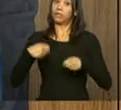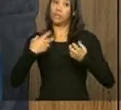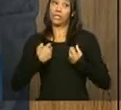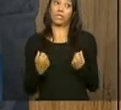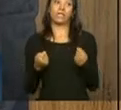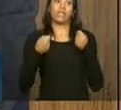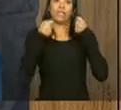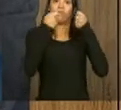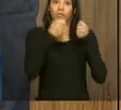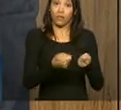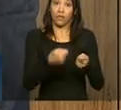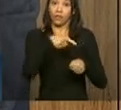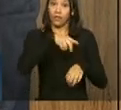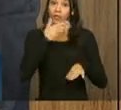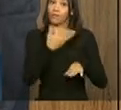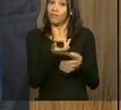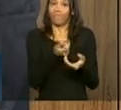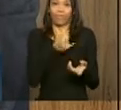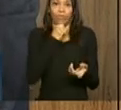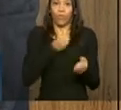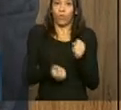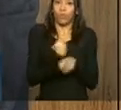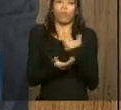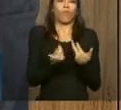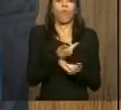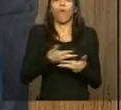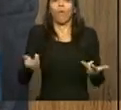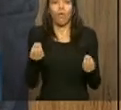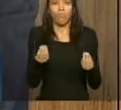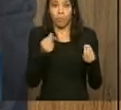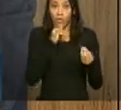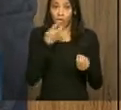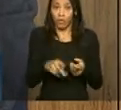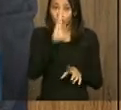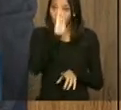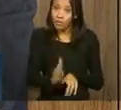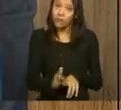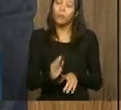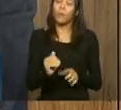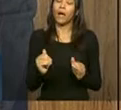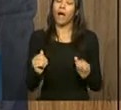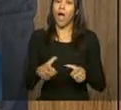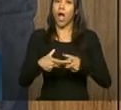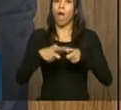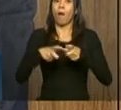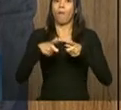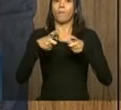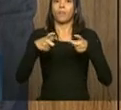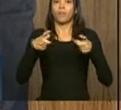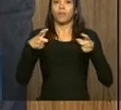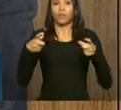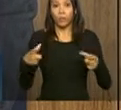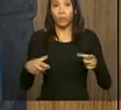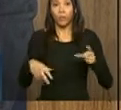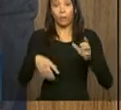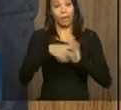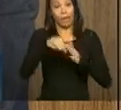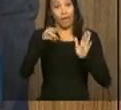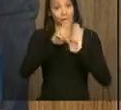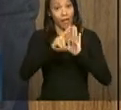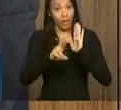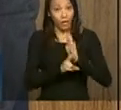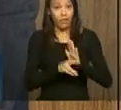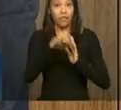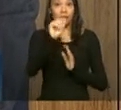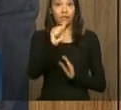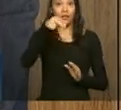prática desleal. Vocês terão visto que, no caso do Brasil, por exemplo, aumentou bastante a utilização de medidas anti-dumping, mas, como